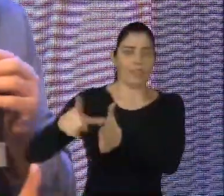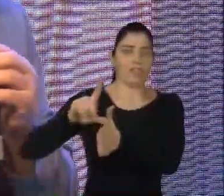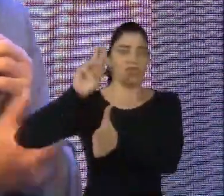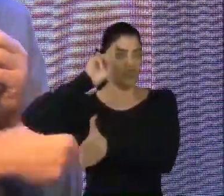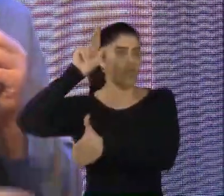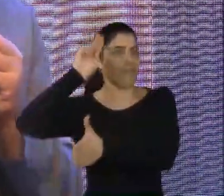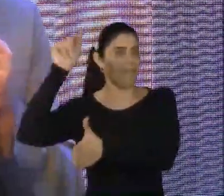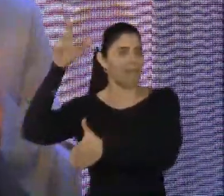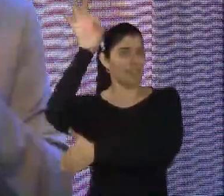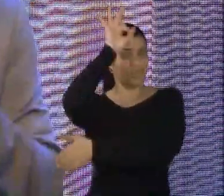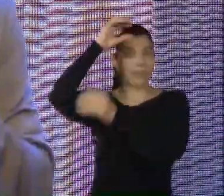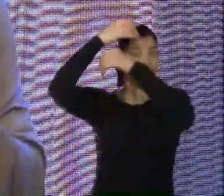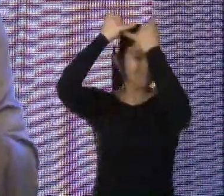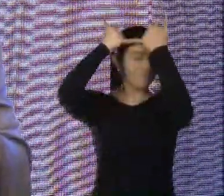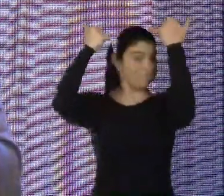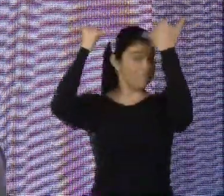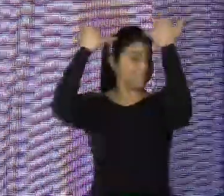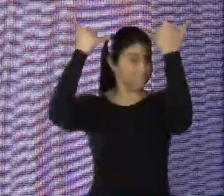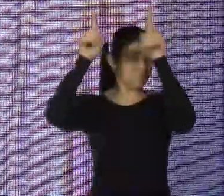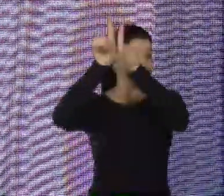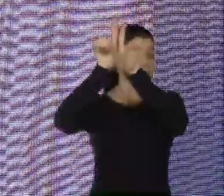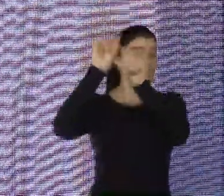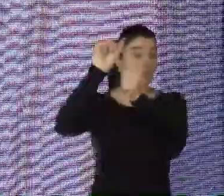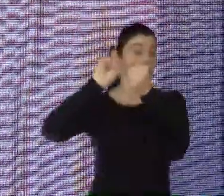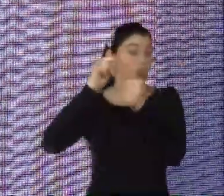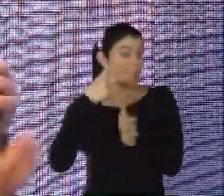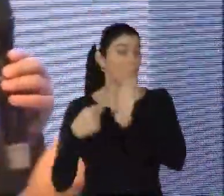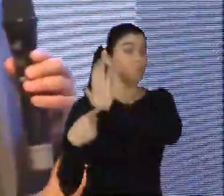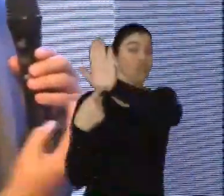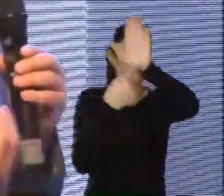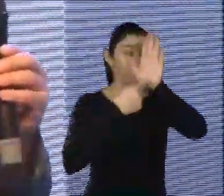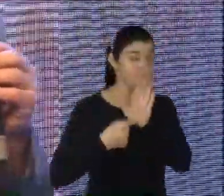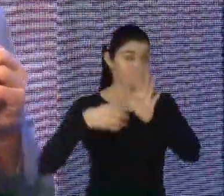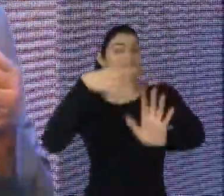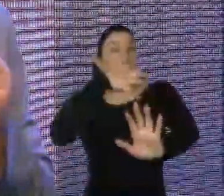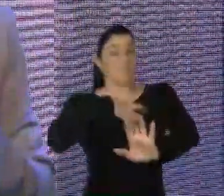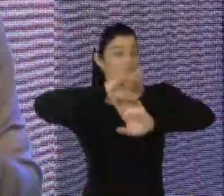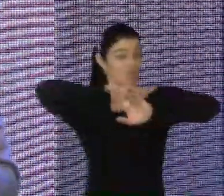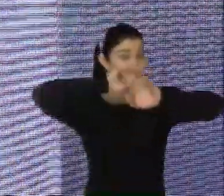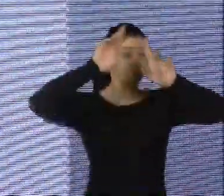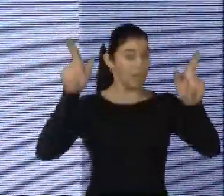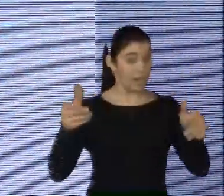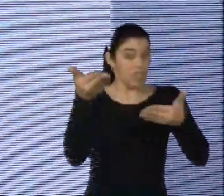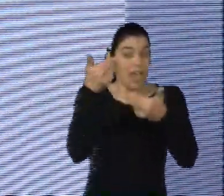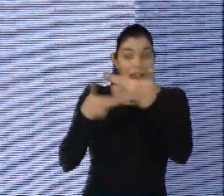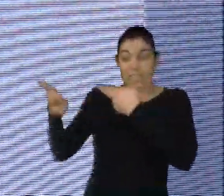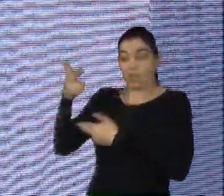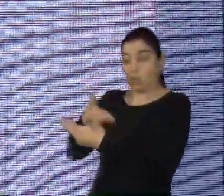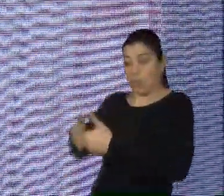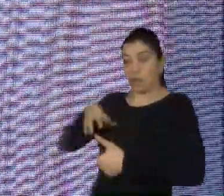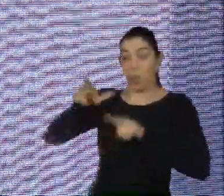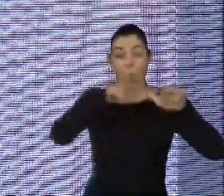energia no neurônio para que não tenha crise. Então, eu estou me relacionando de uma forma diferente com o mundo físico e com isso eu consigo ter